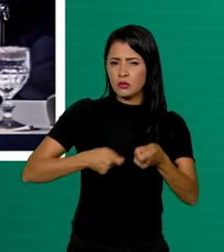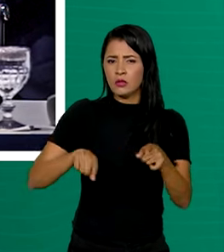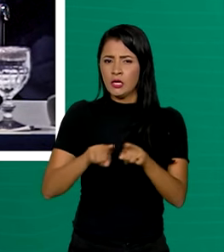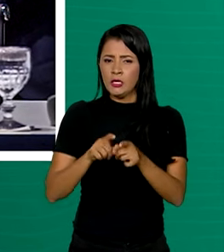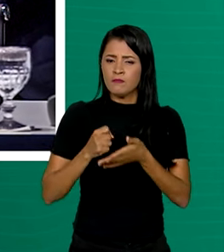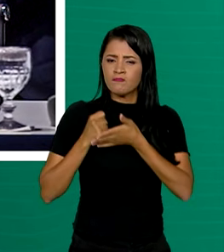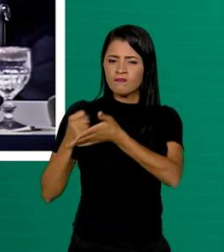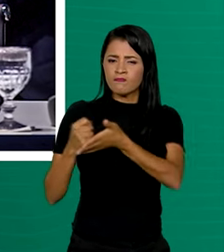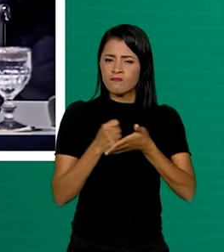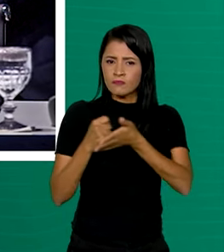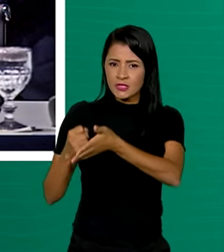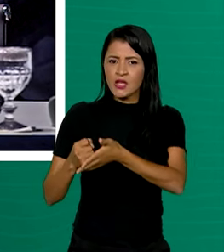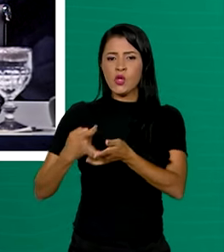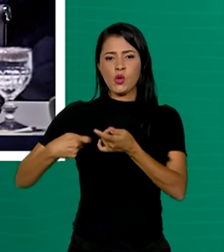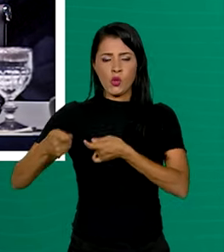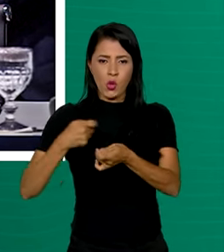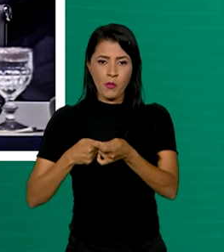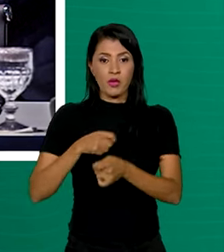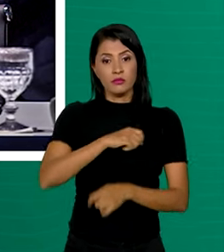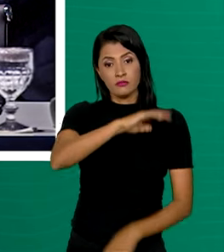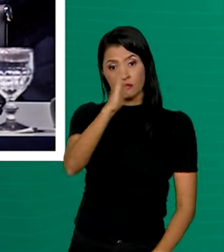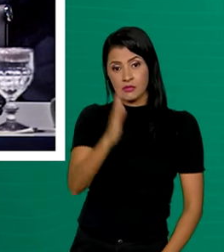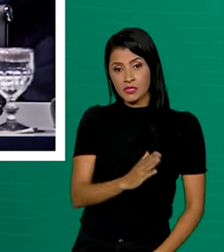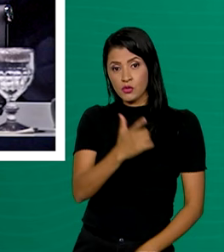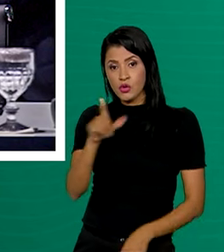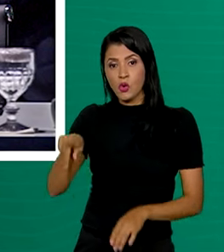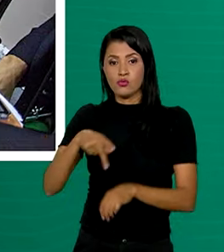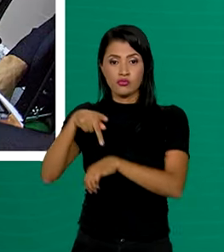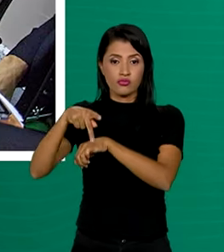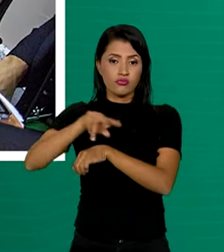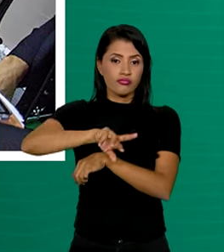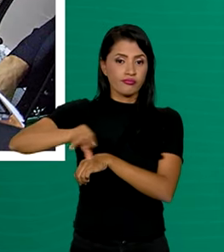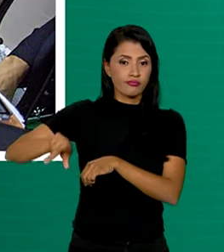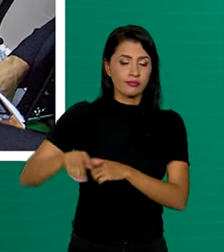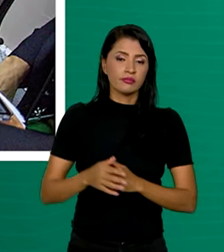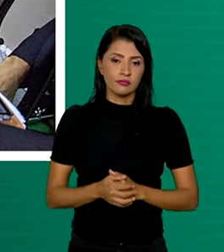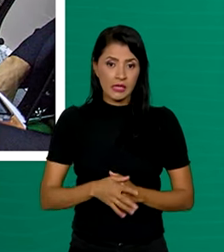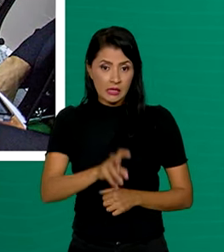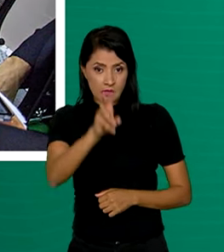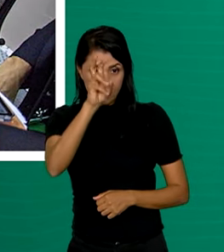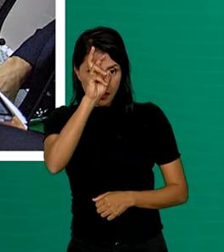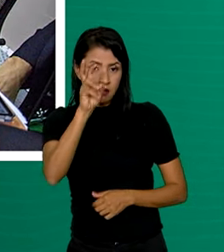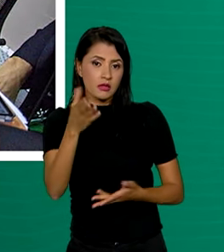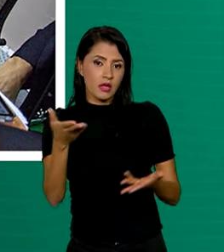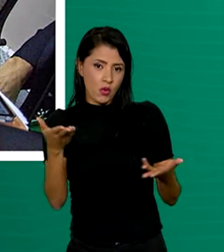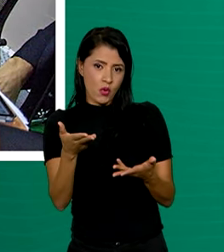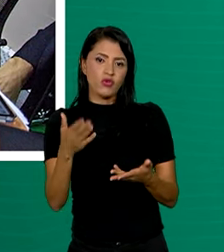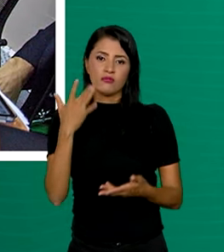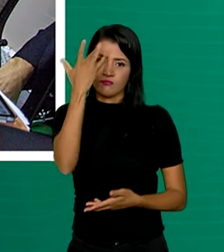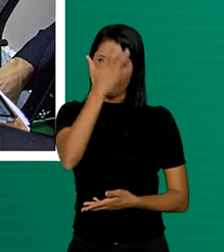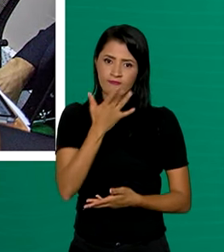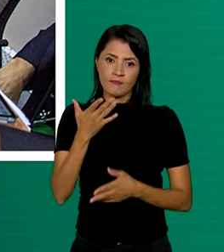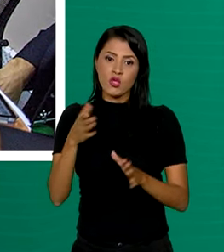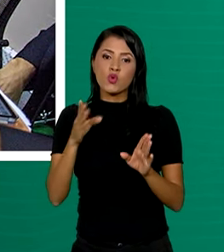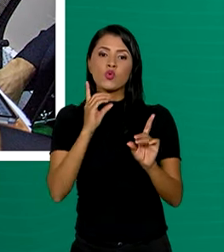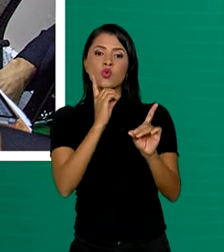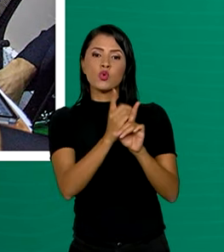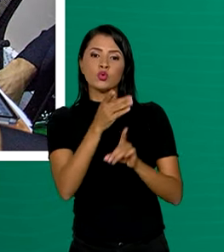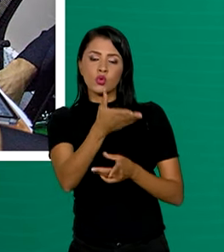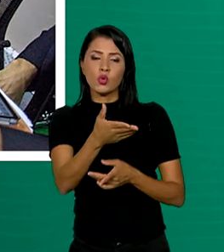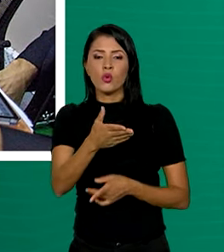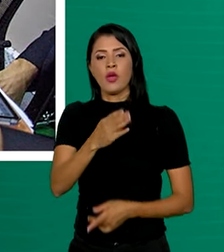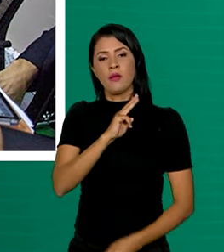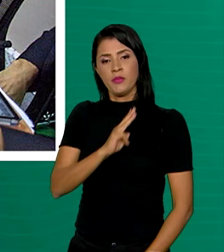cooperação econômica entre o Brasil e outros países. Nesta quinta-feira, Fernando Haddad se encontrou com a